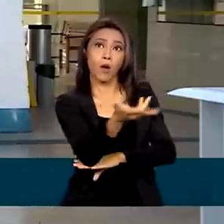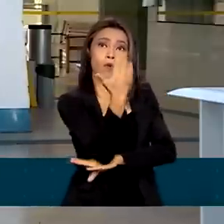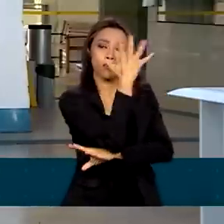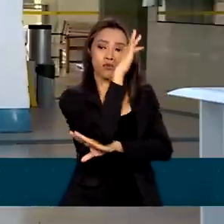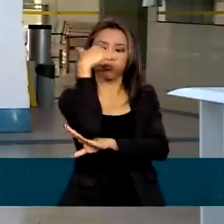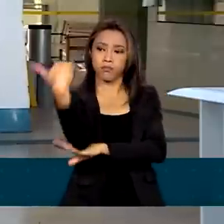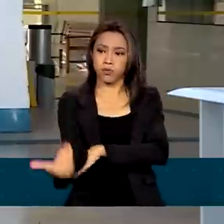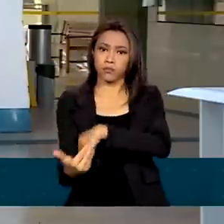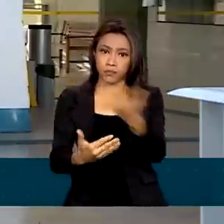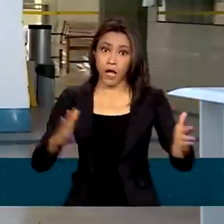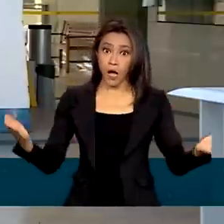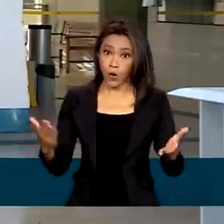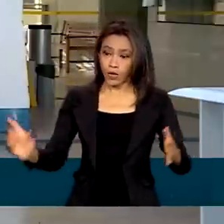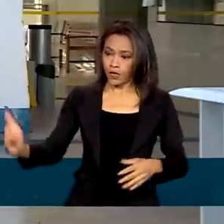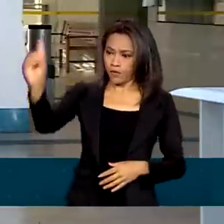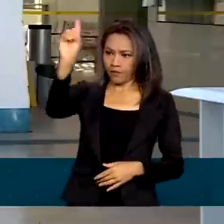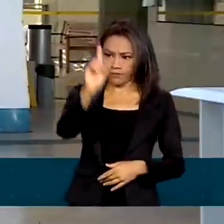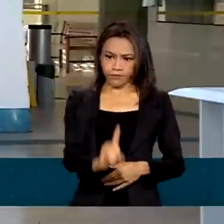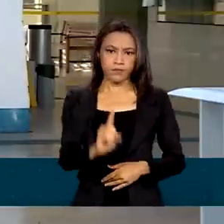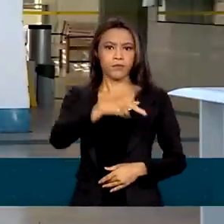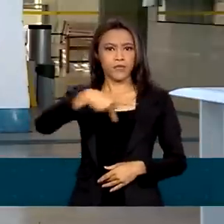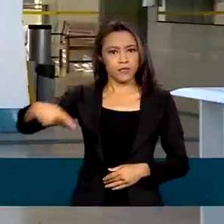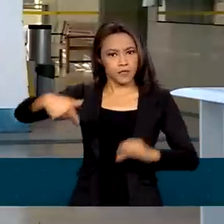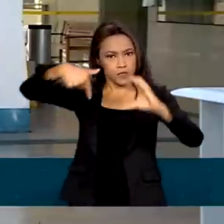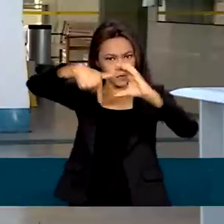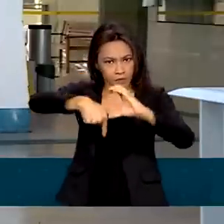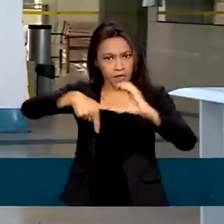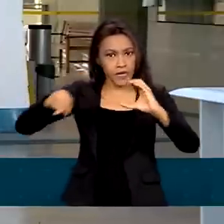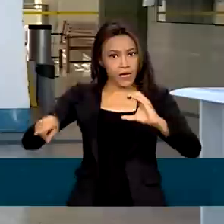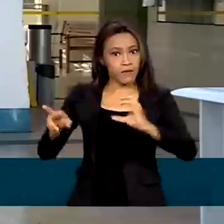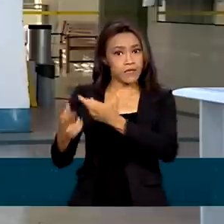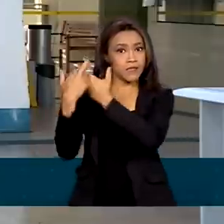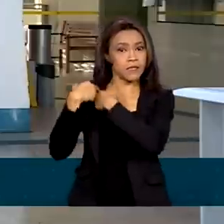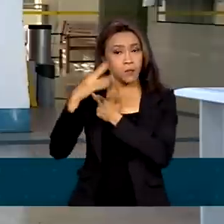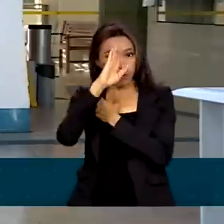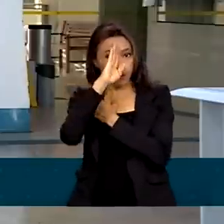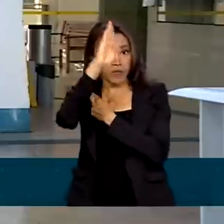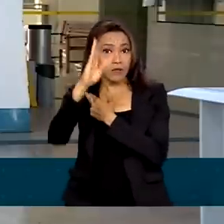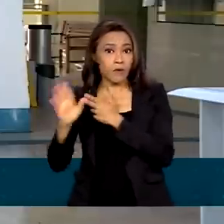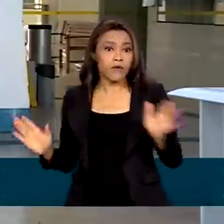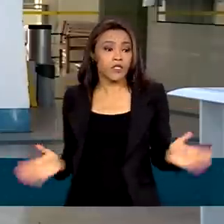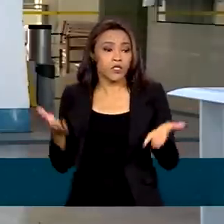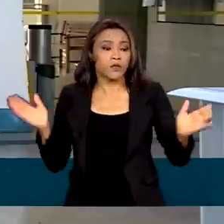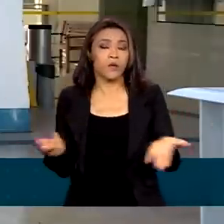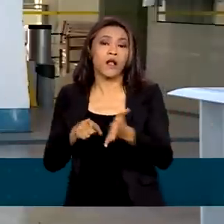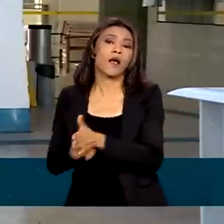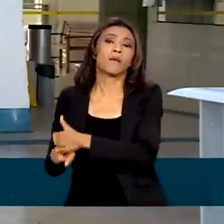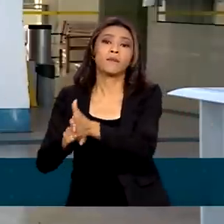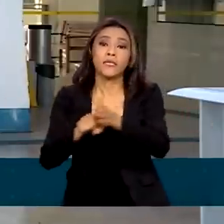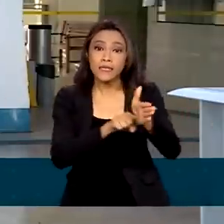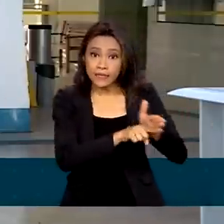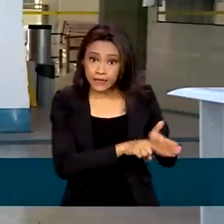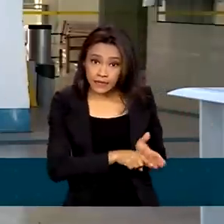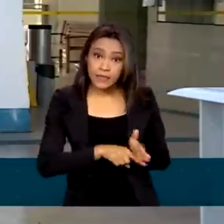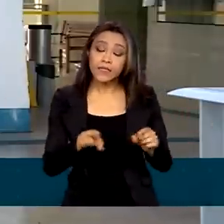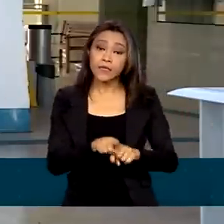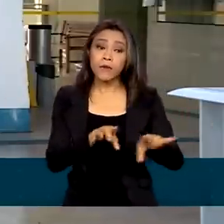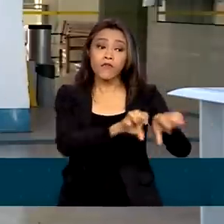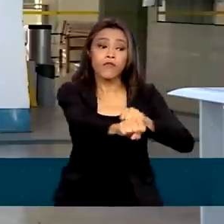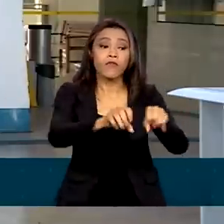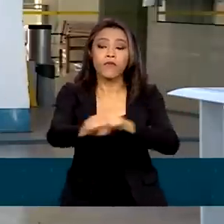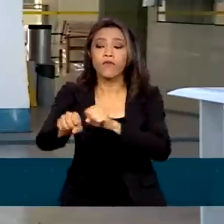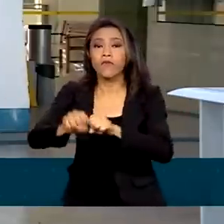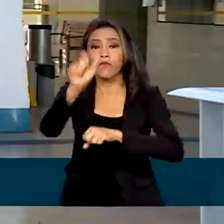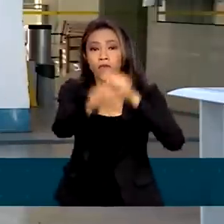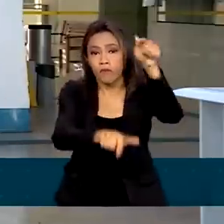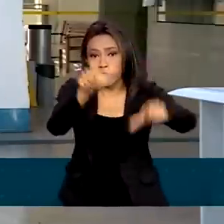CNPq, ele será responsável pela principal agência de estímulo à pesquisa científica e de formação de pesquisadores,